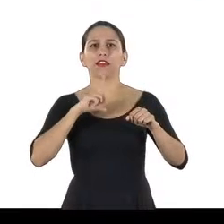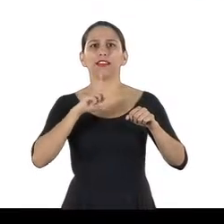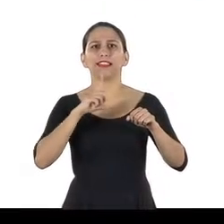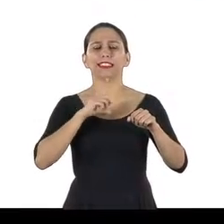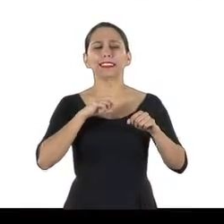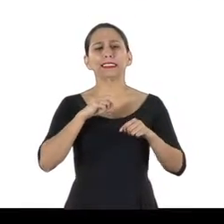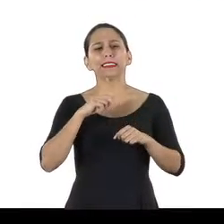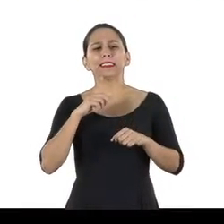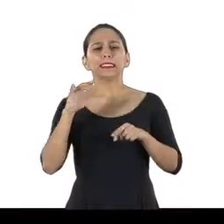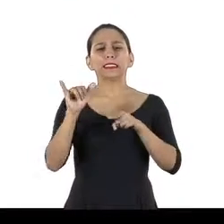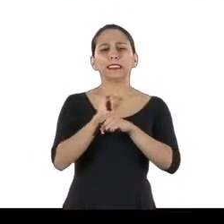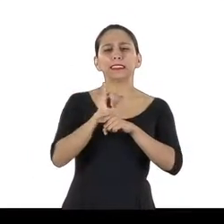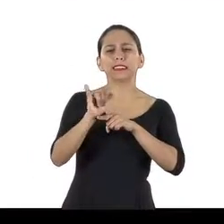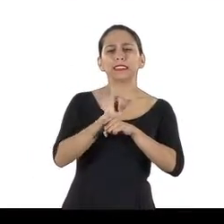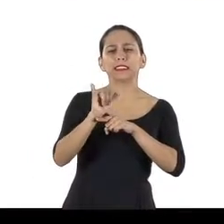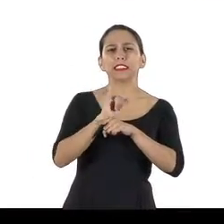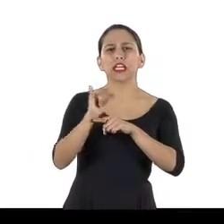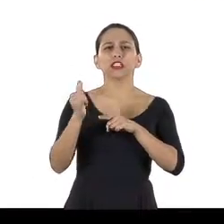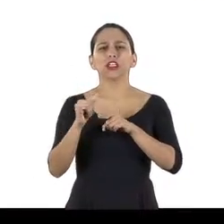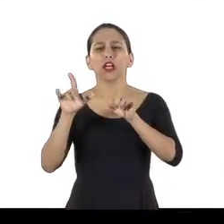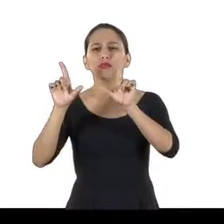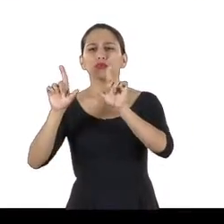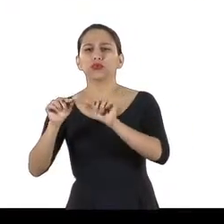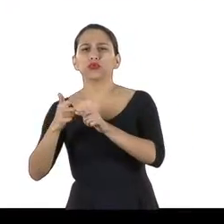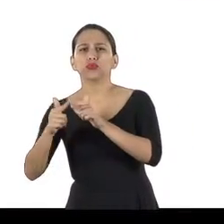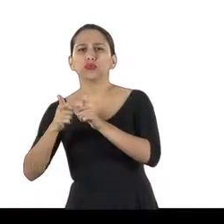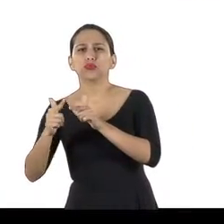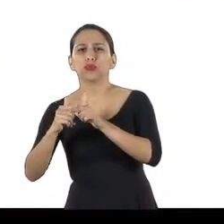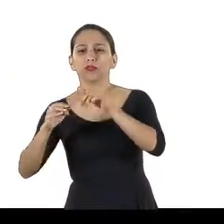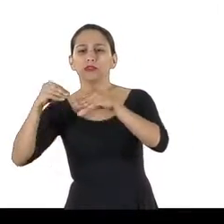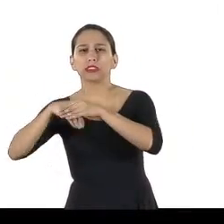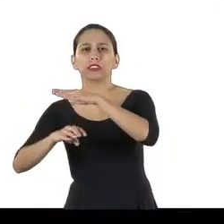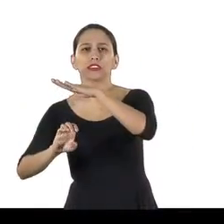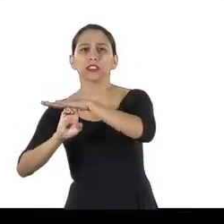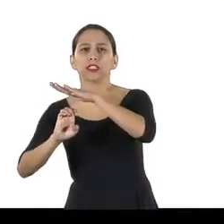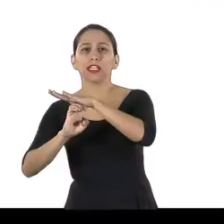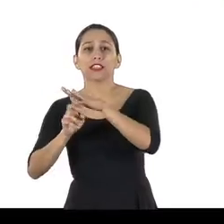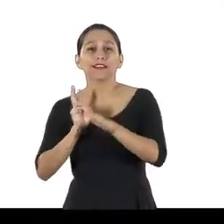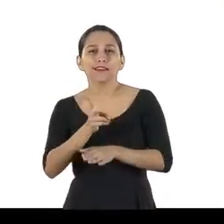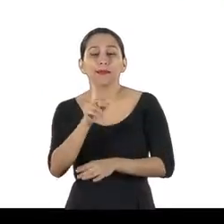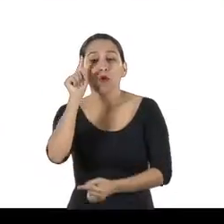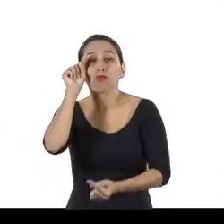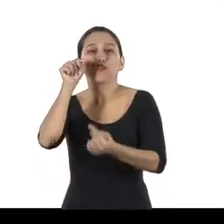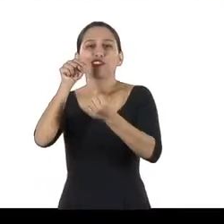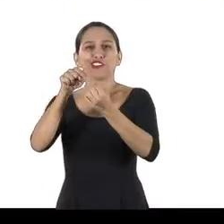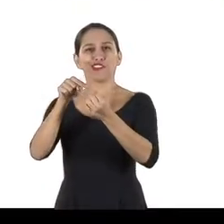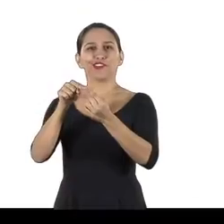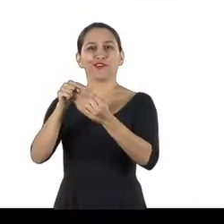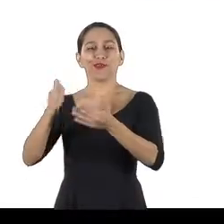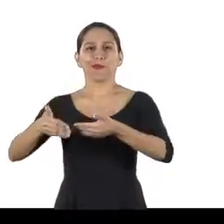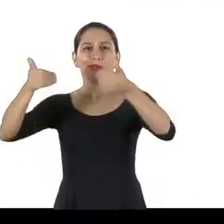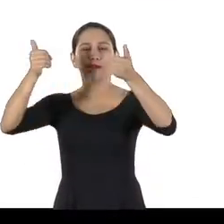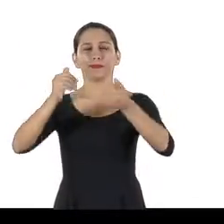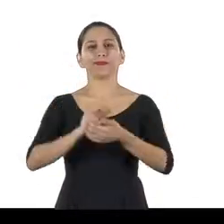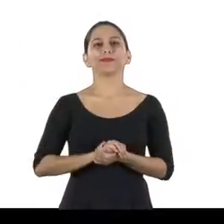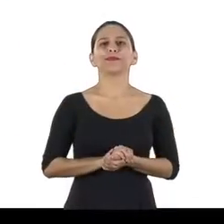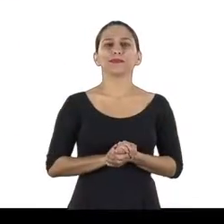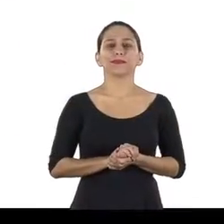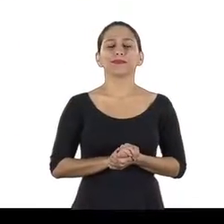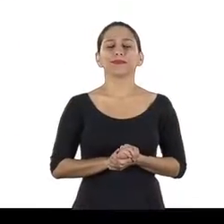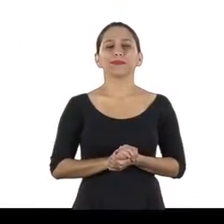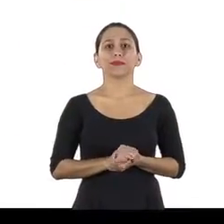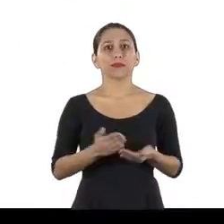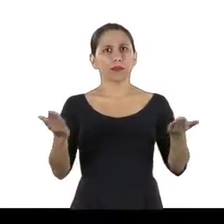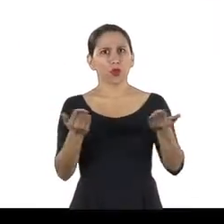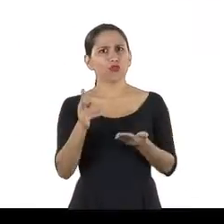espaço para sugestões, com a finalidade de buscar melhoria sempre. Hoje você viu o que é uma